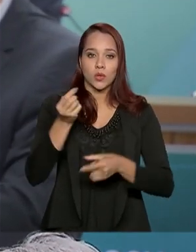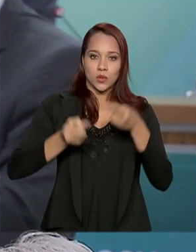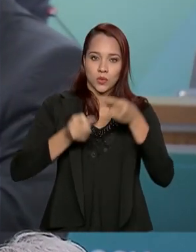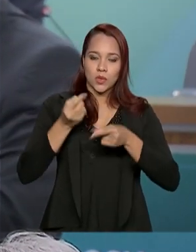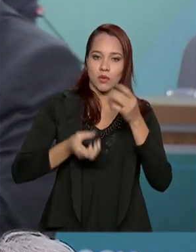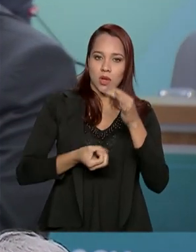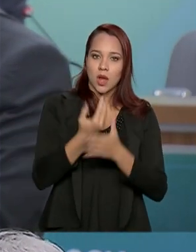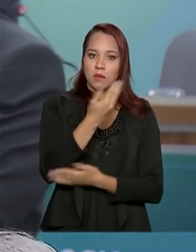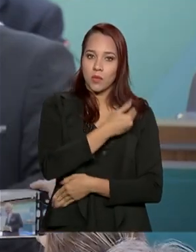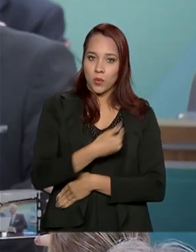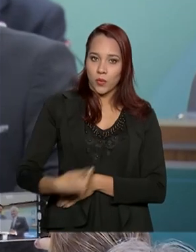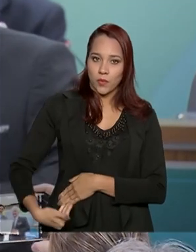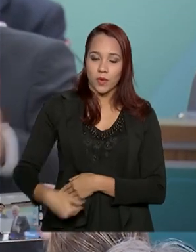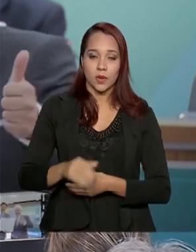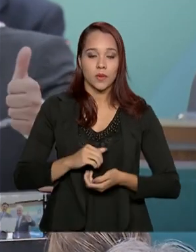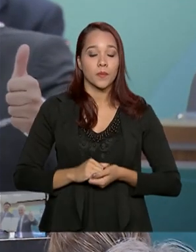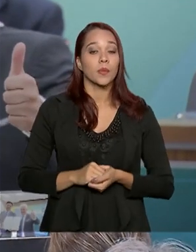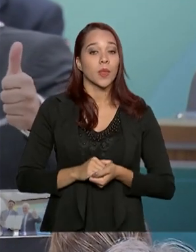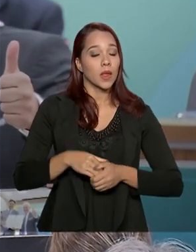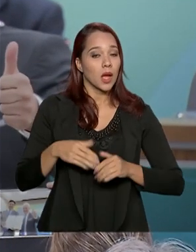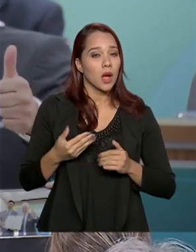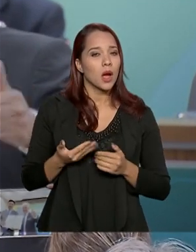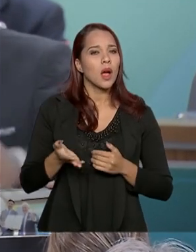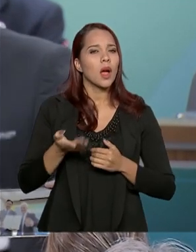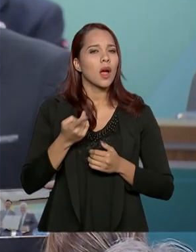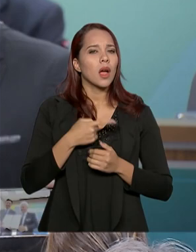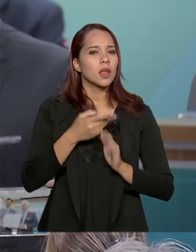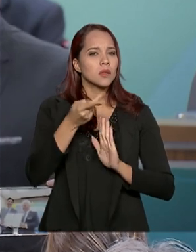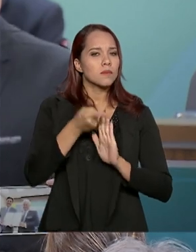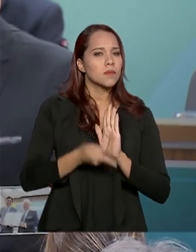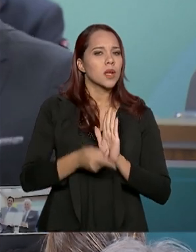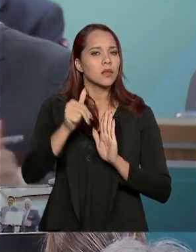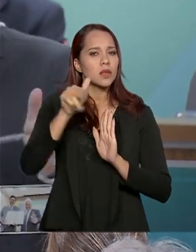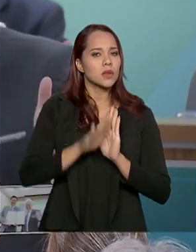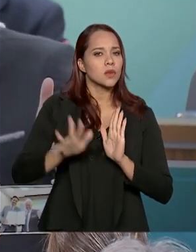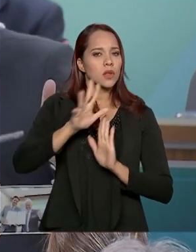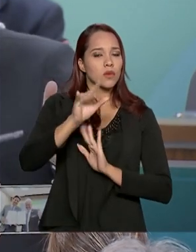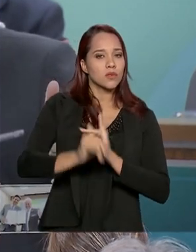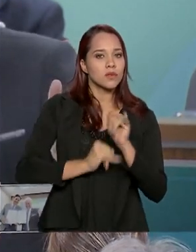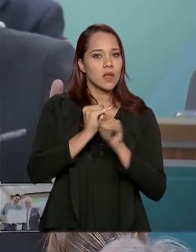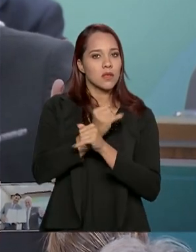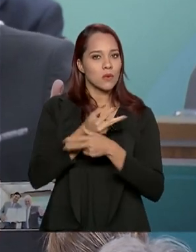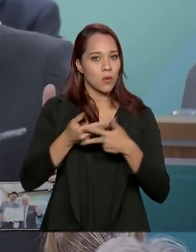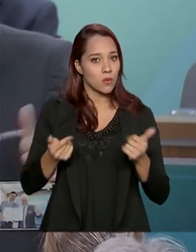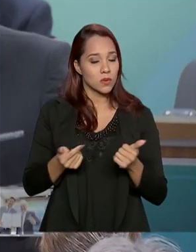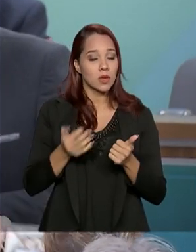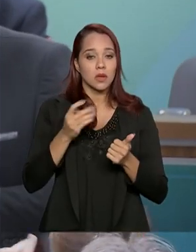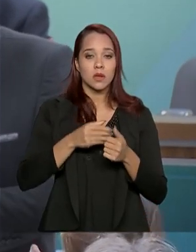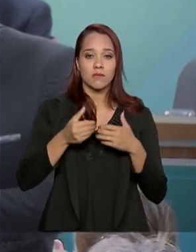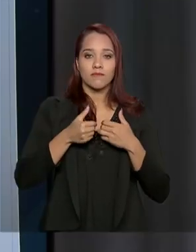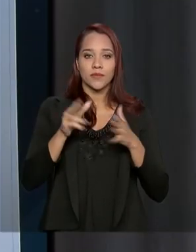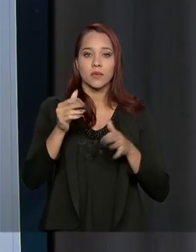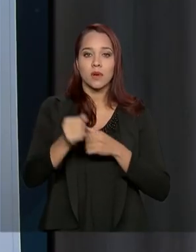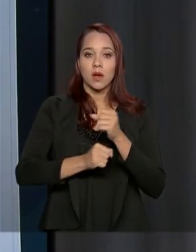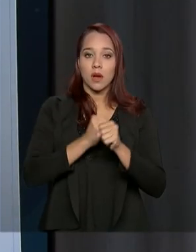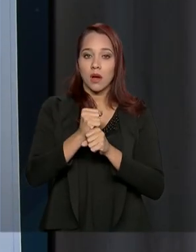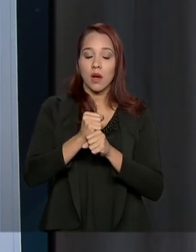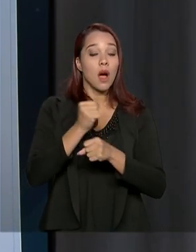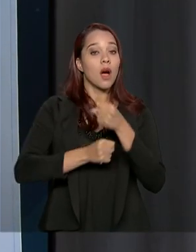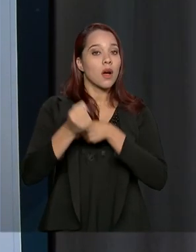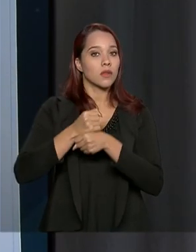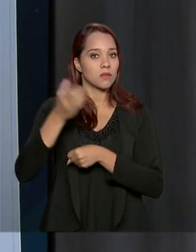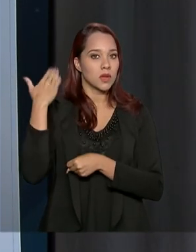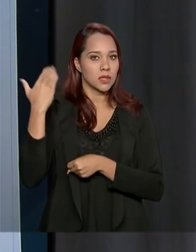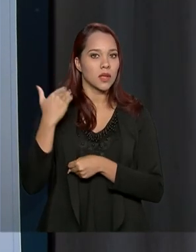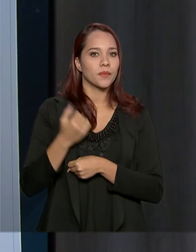pelo governo federal. A iniciativa faz parte do Plano Nacional de Internet das Coisas, lançado no ano passado. A Câmara da